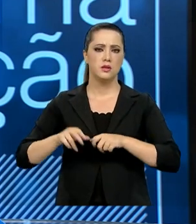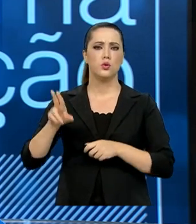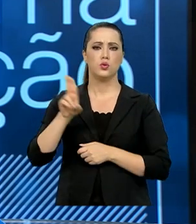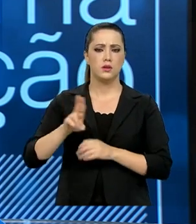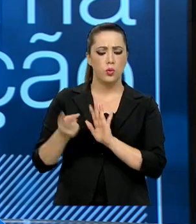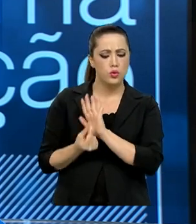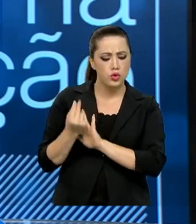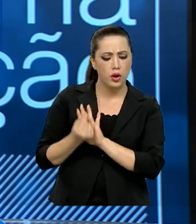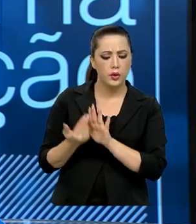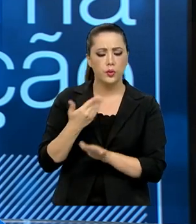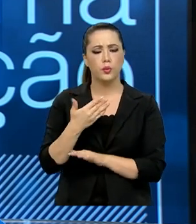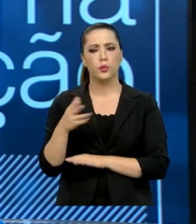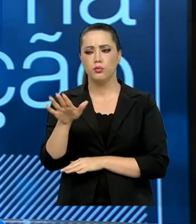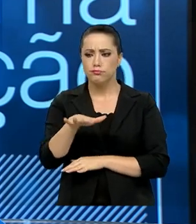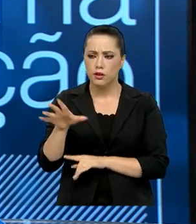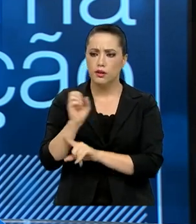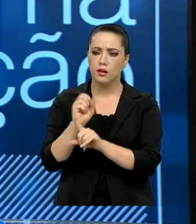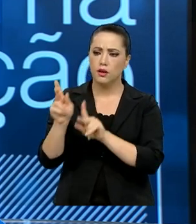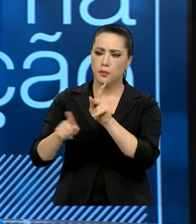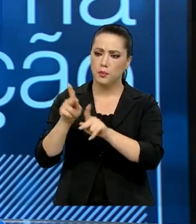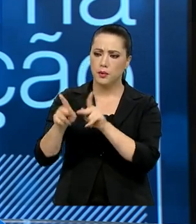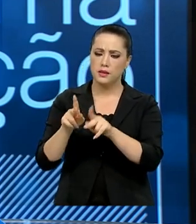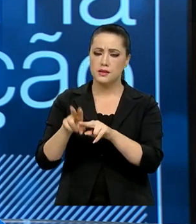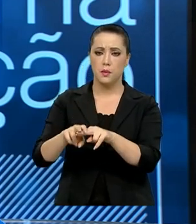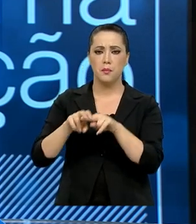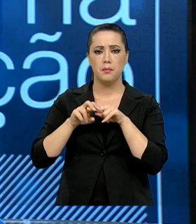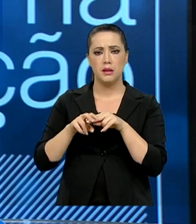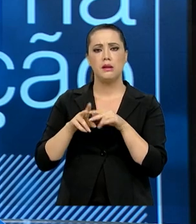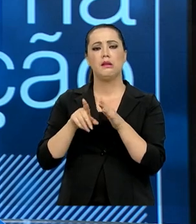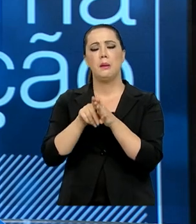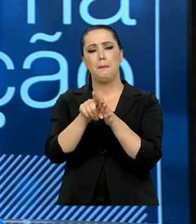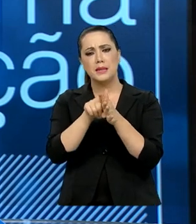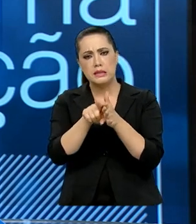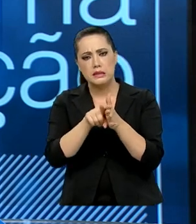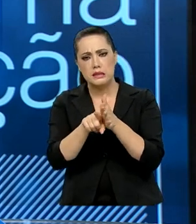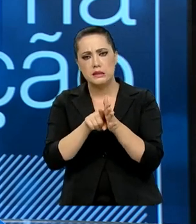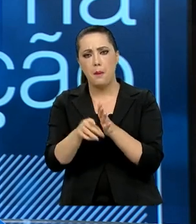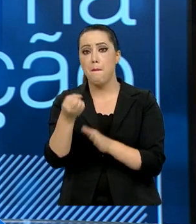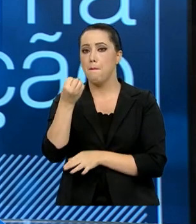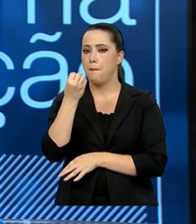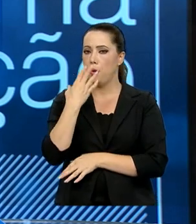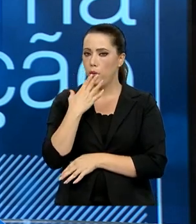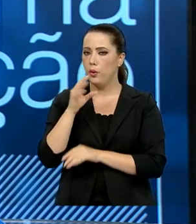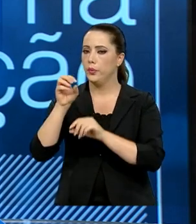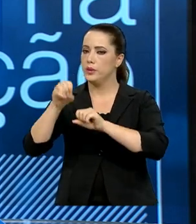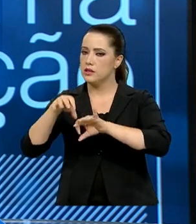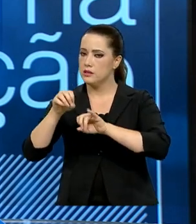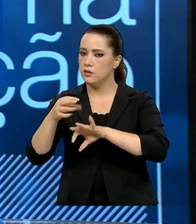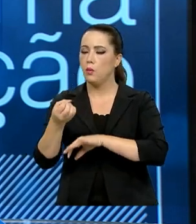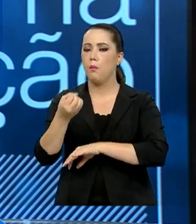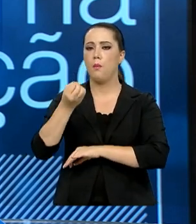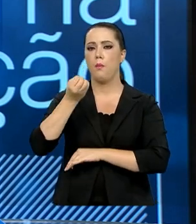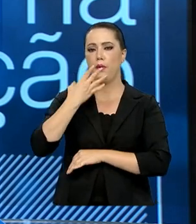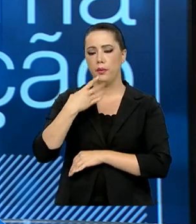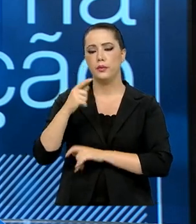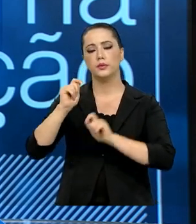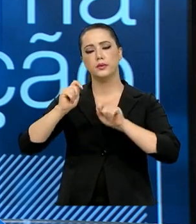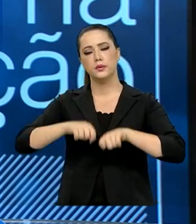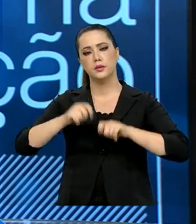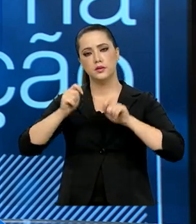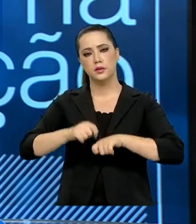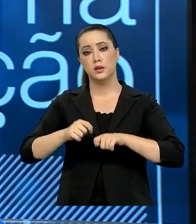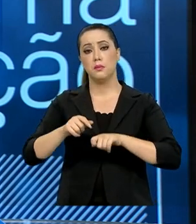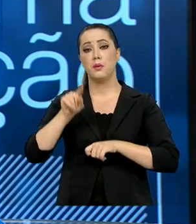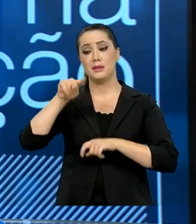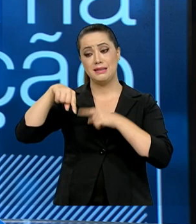públicos em benefício de uma pesquisa de qualidade, de uma educação de qualidade e que possa ter um